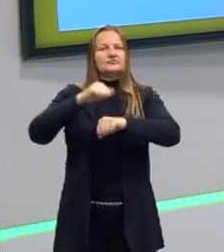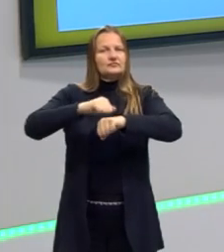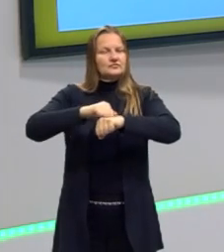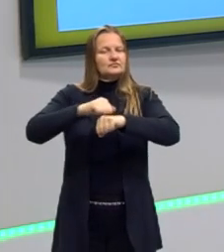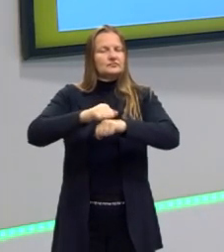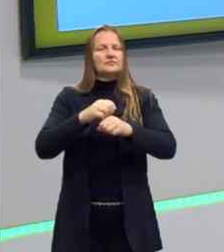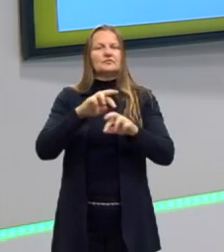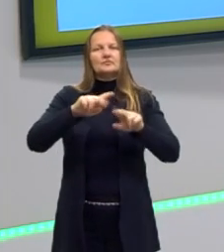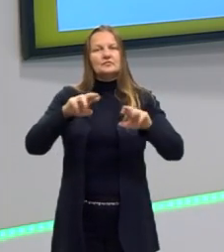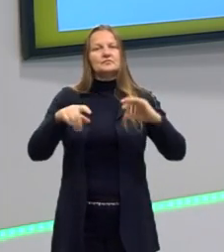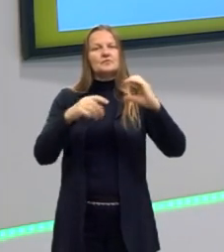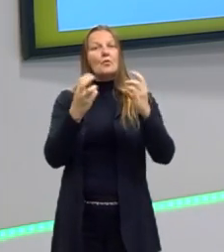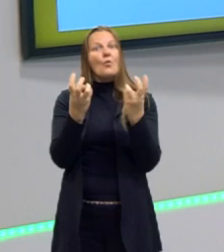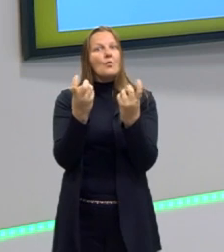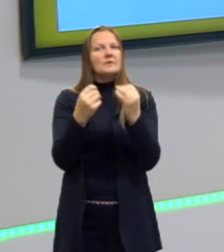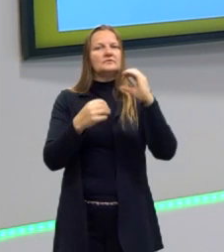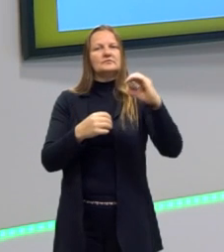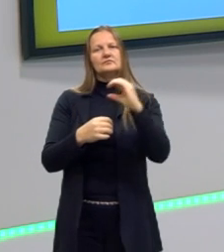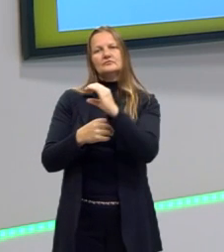sólido.